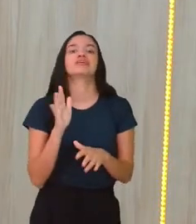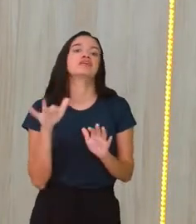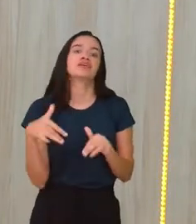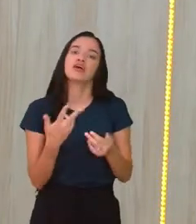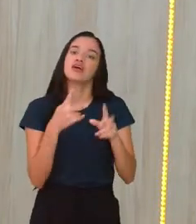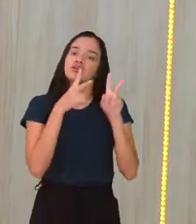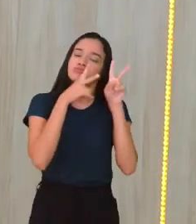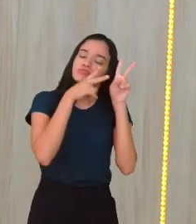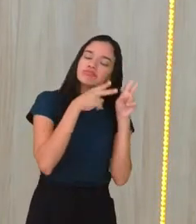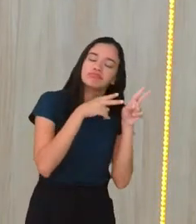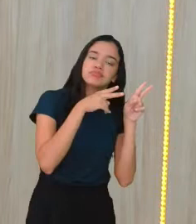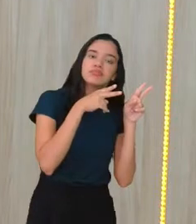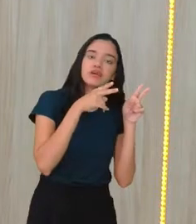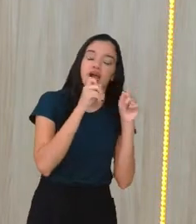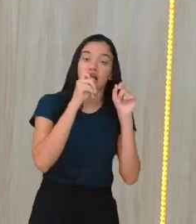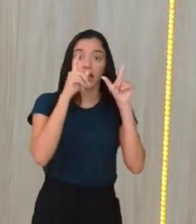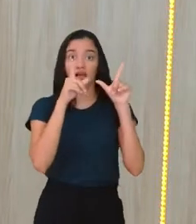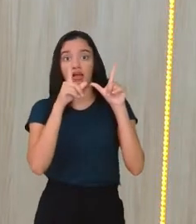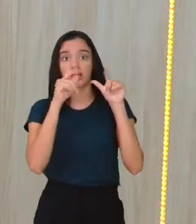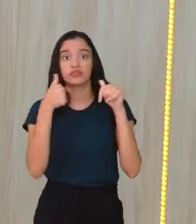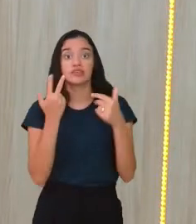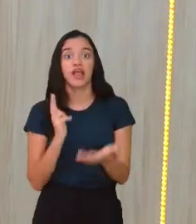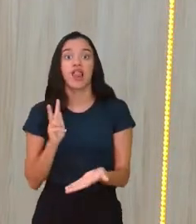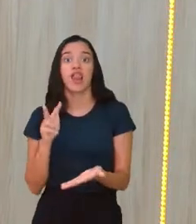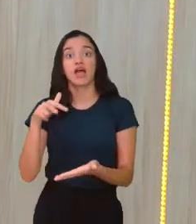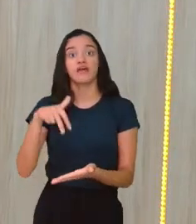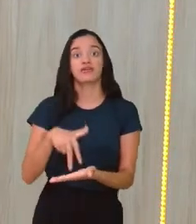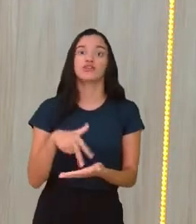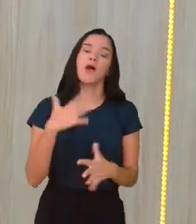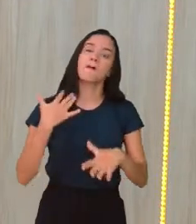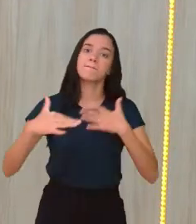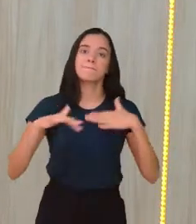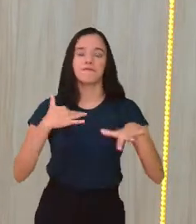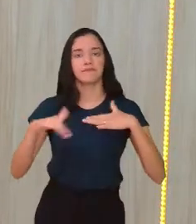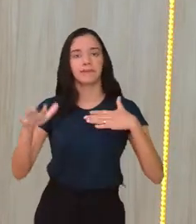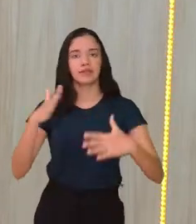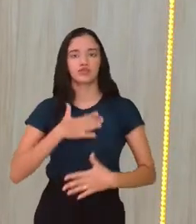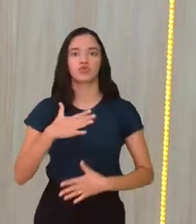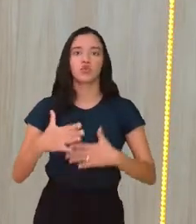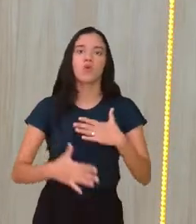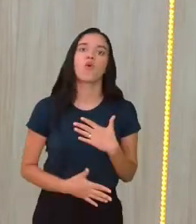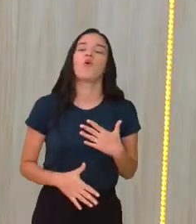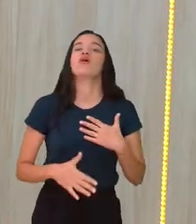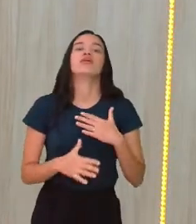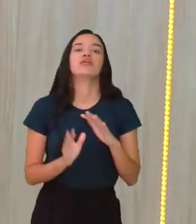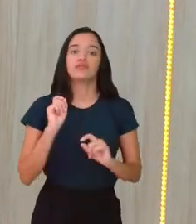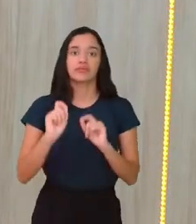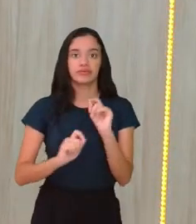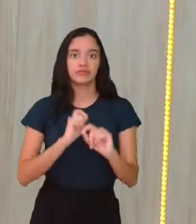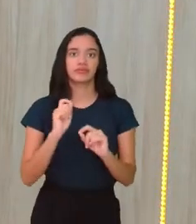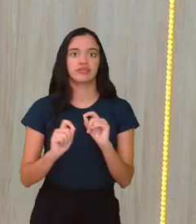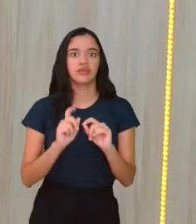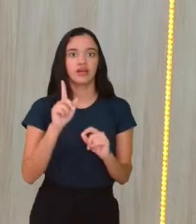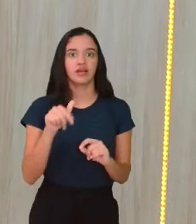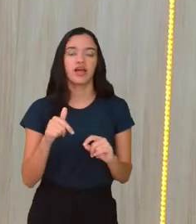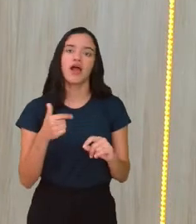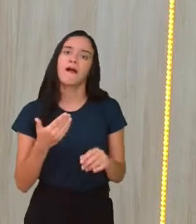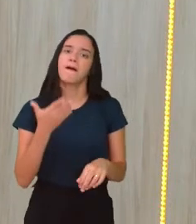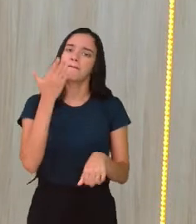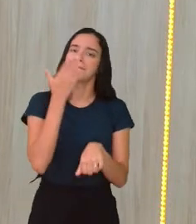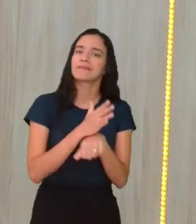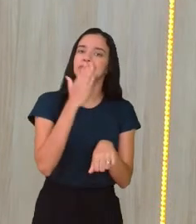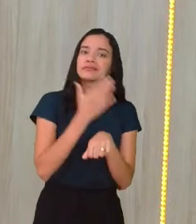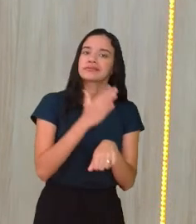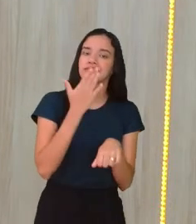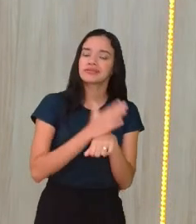de repente você está lá dormindo, acorda, você já levanta, movimenta o seu corpo. Isso já lhe faz estar praticando uma